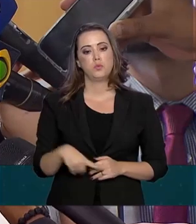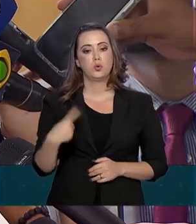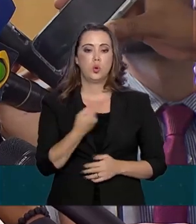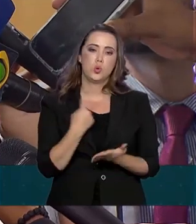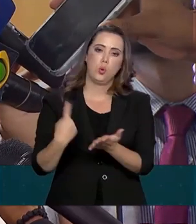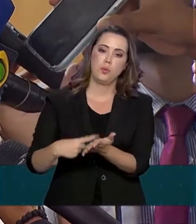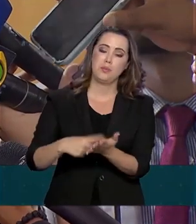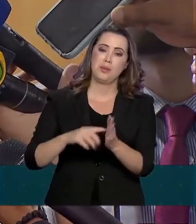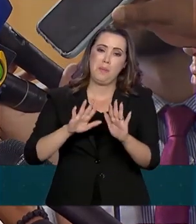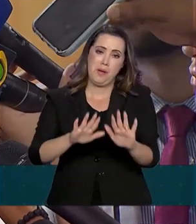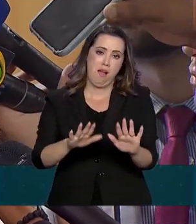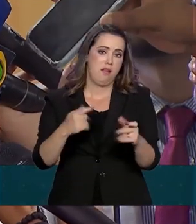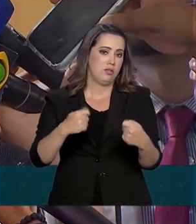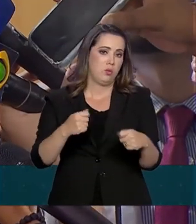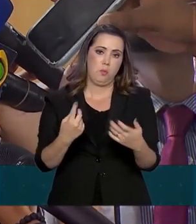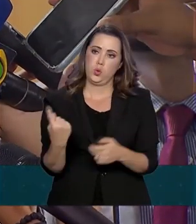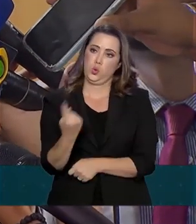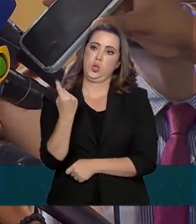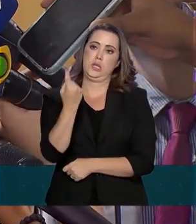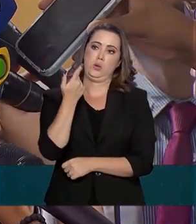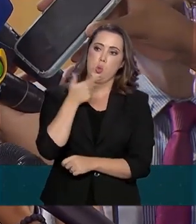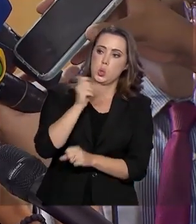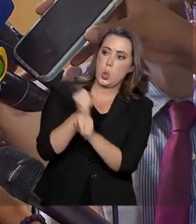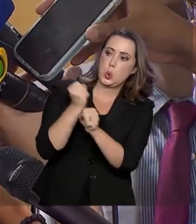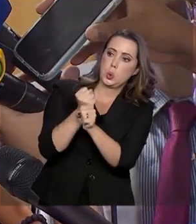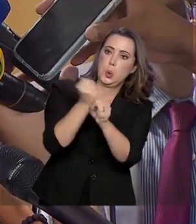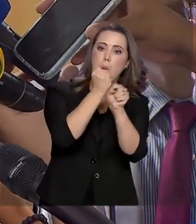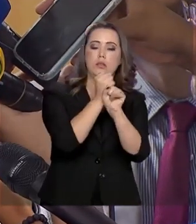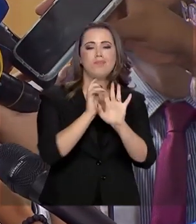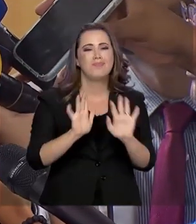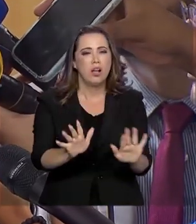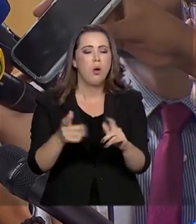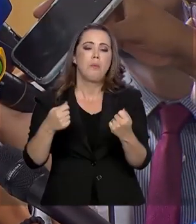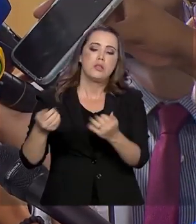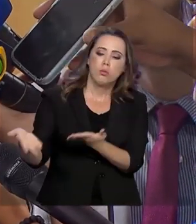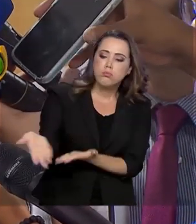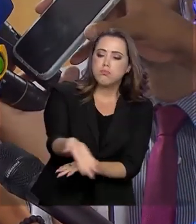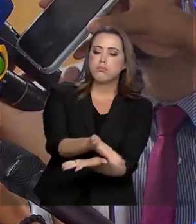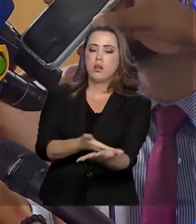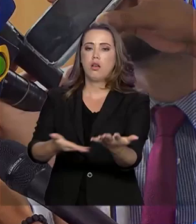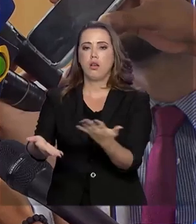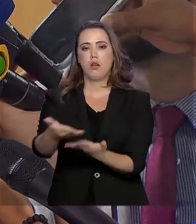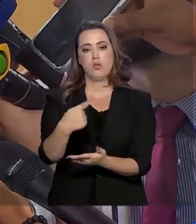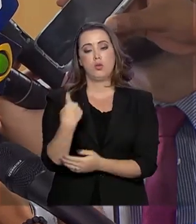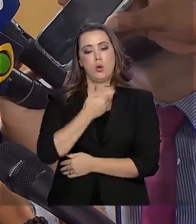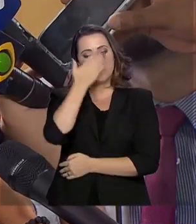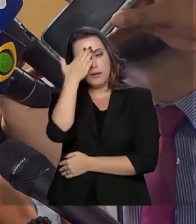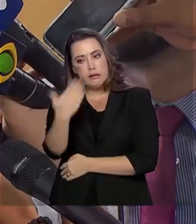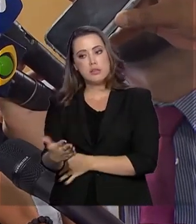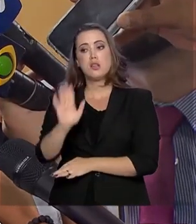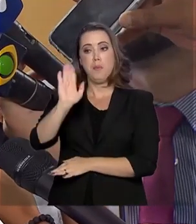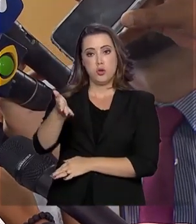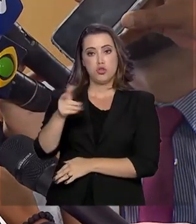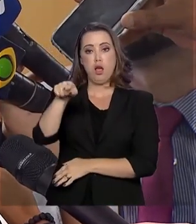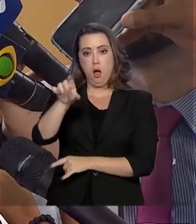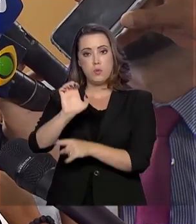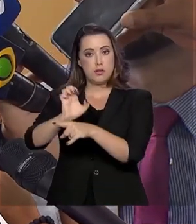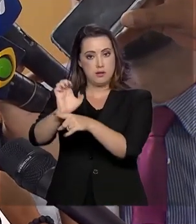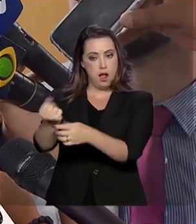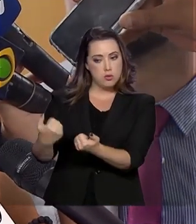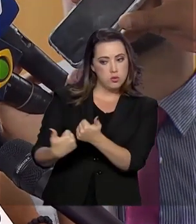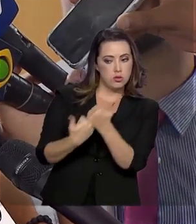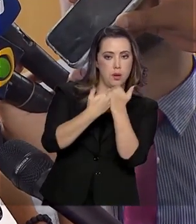nós não vamos conseguir fazer essas vagas sozinhos. Nós precisamos, no envolvimento, claro, e agradecemos muito o apoio dos estados.